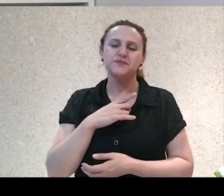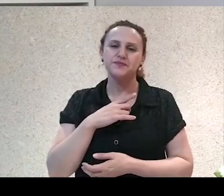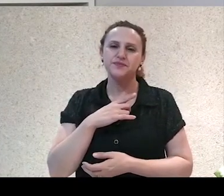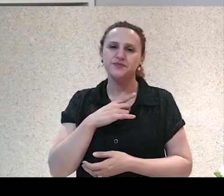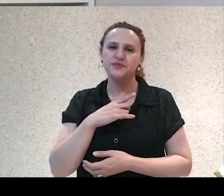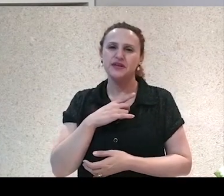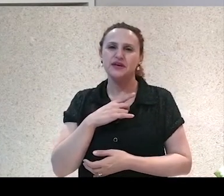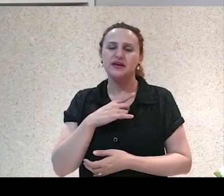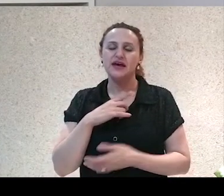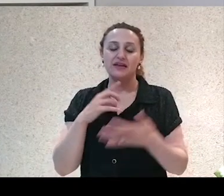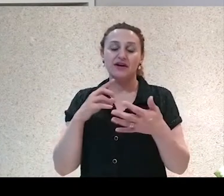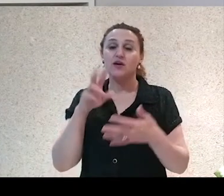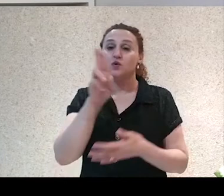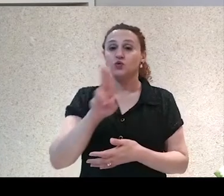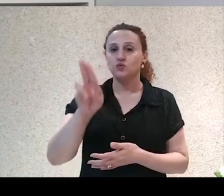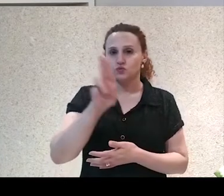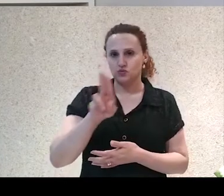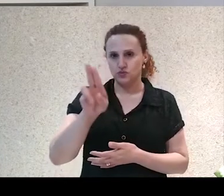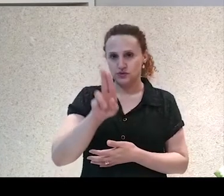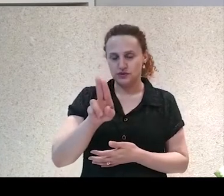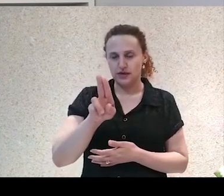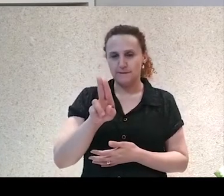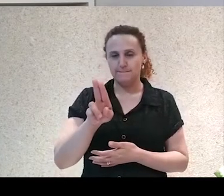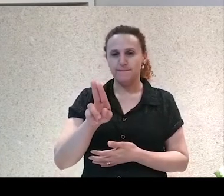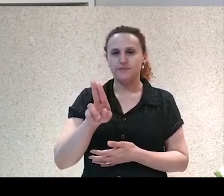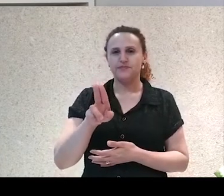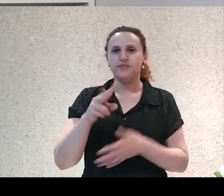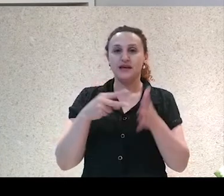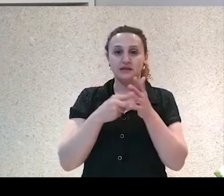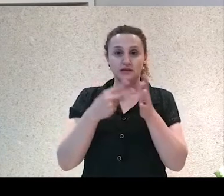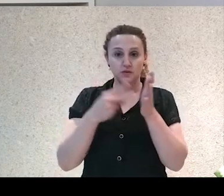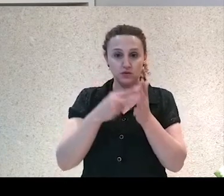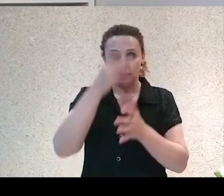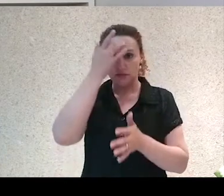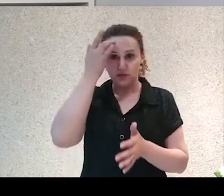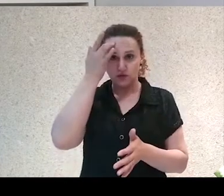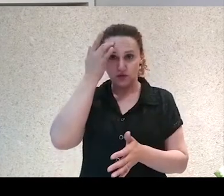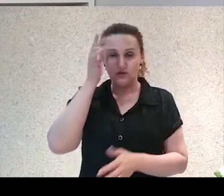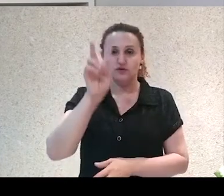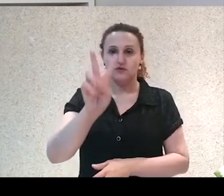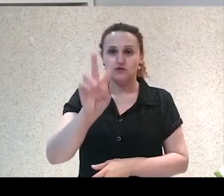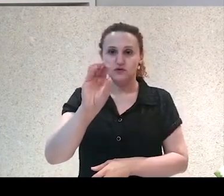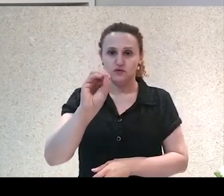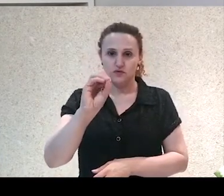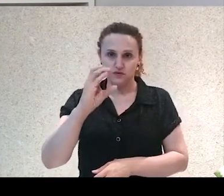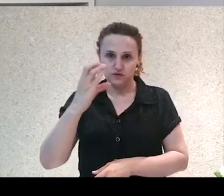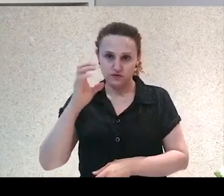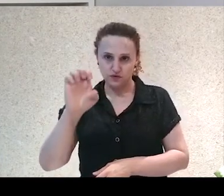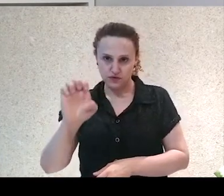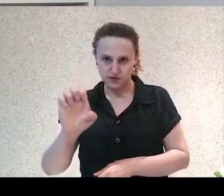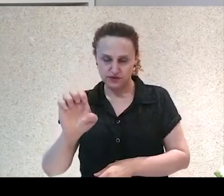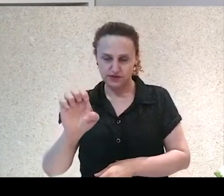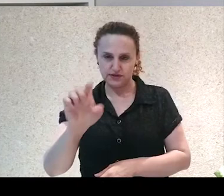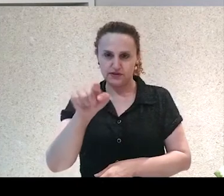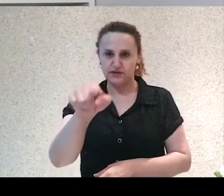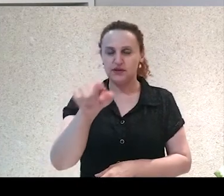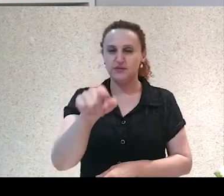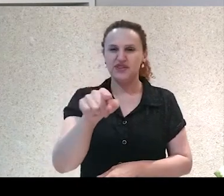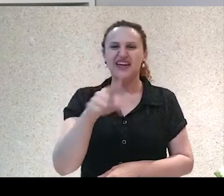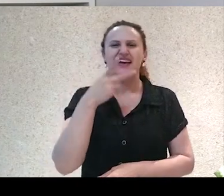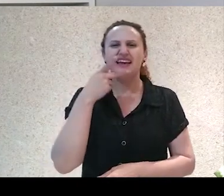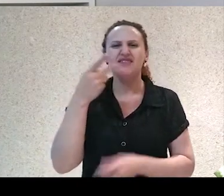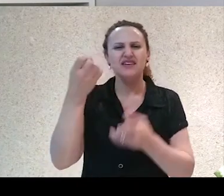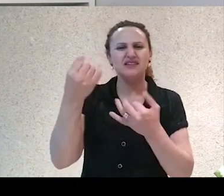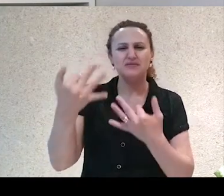pessoa, você, a segunda pessoa, você, pra questionar essa relação do imigrante,